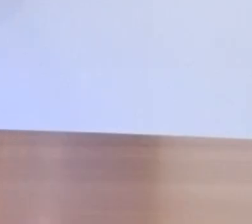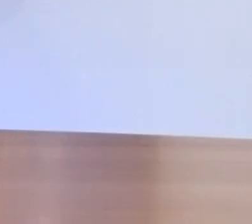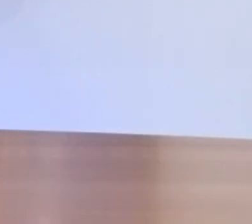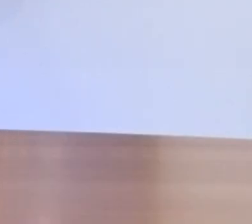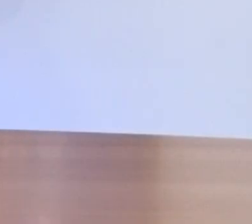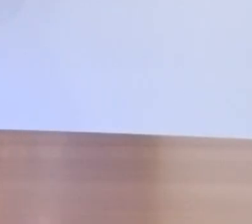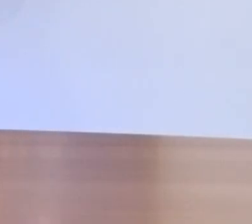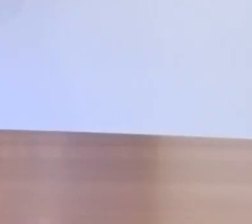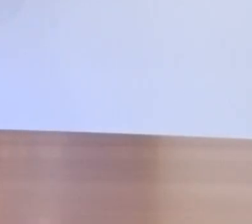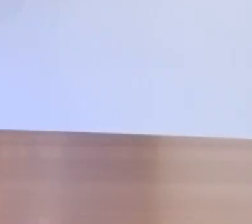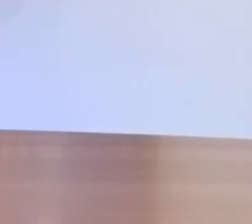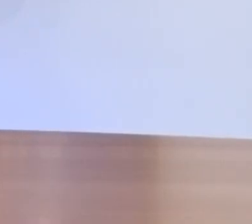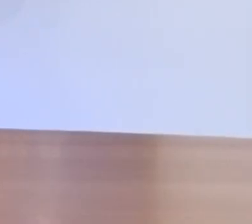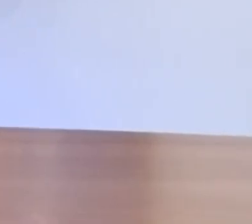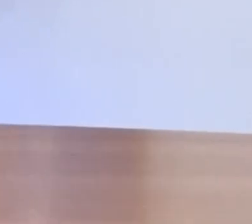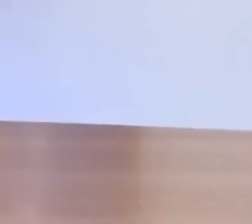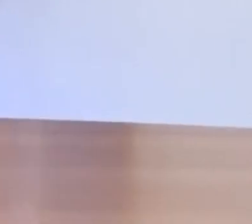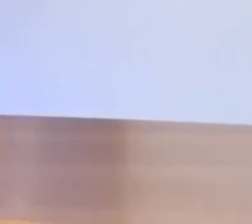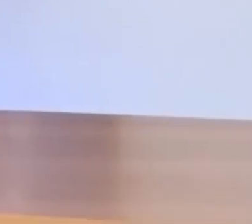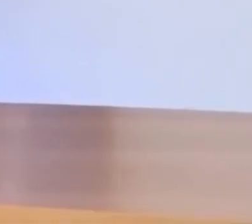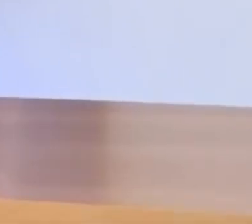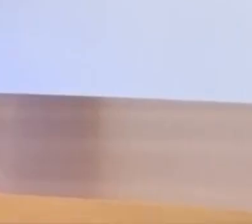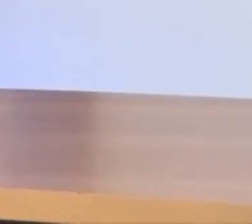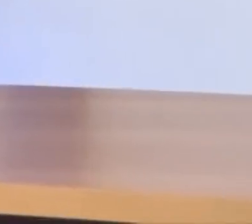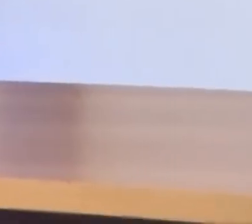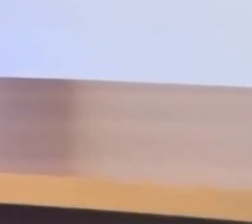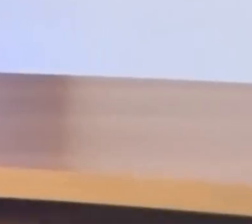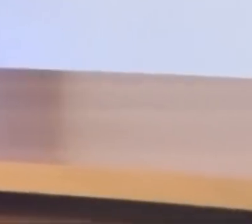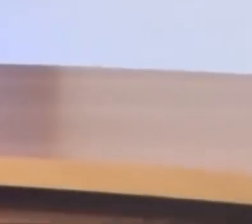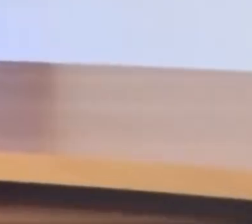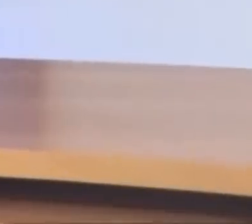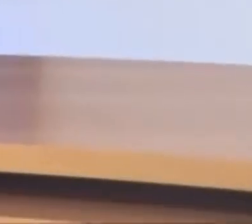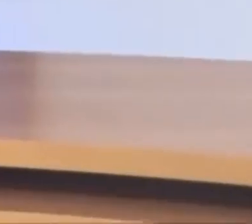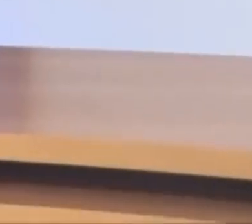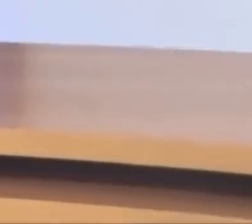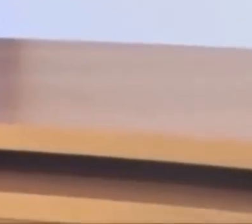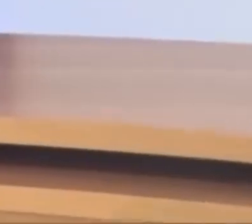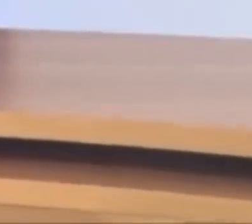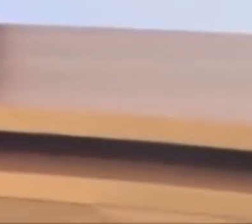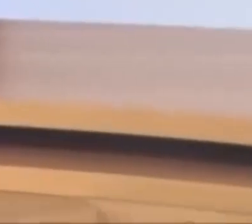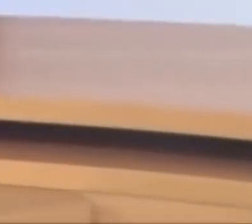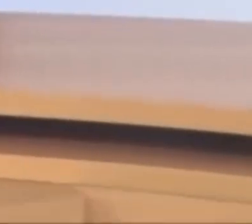Tchau Música Música